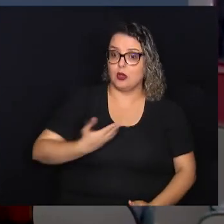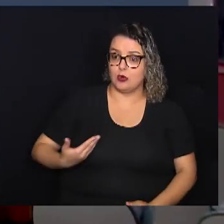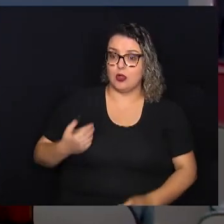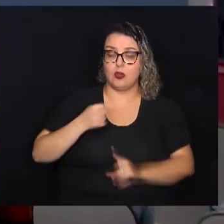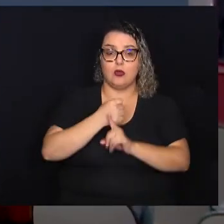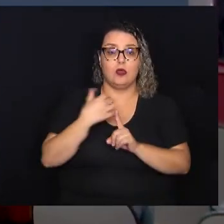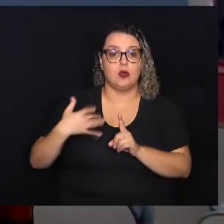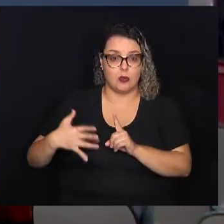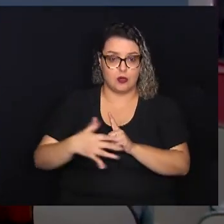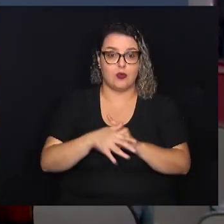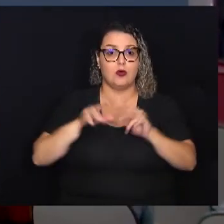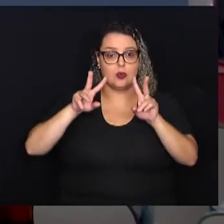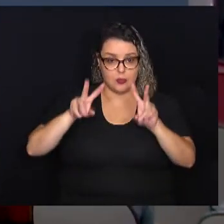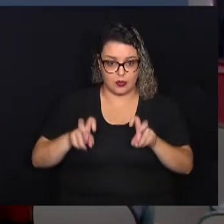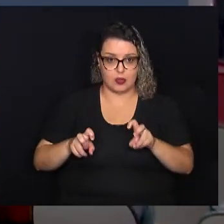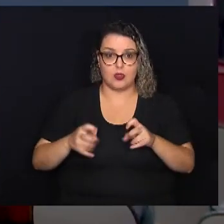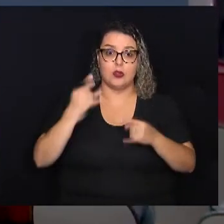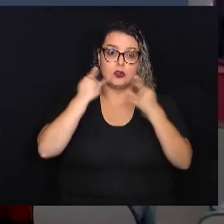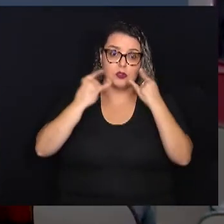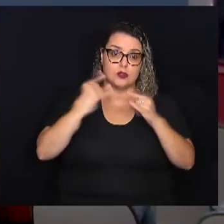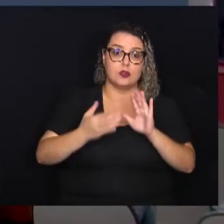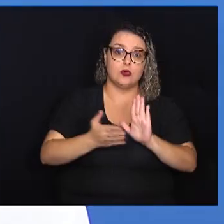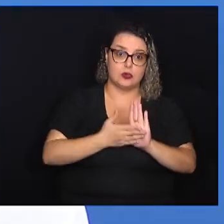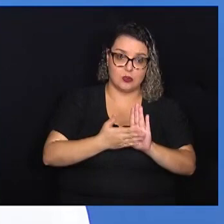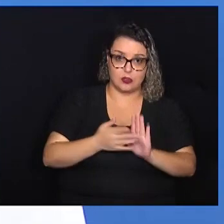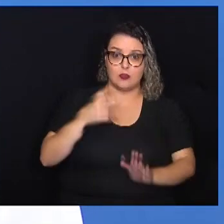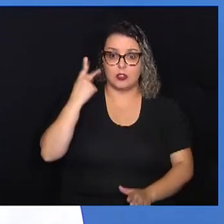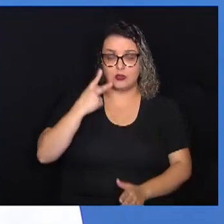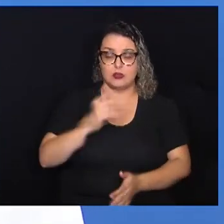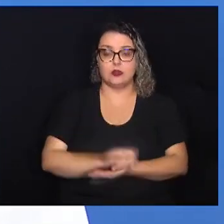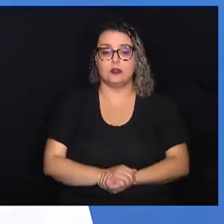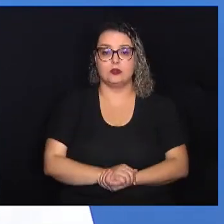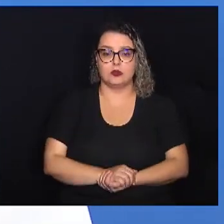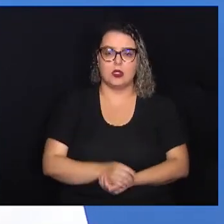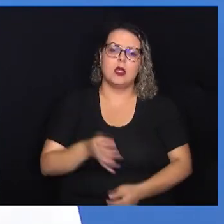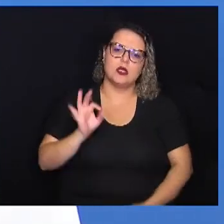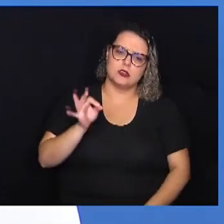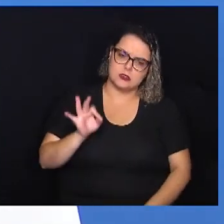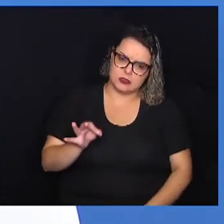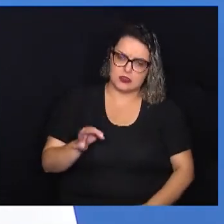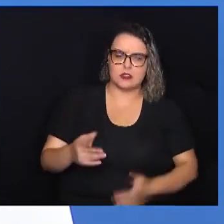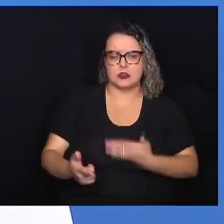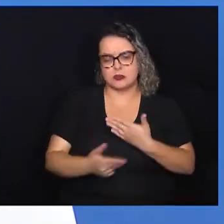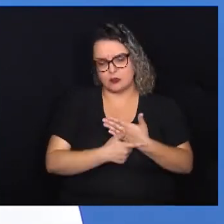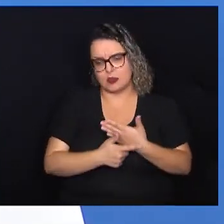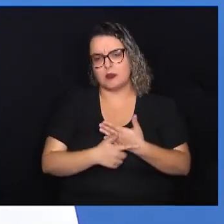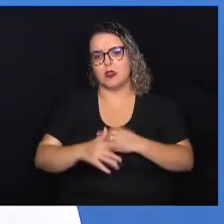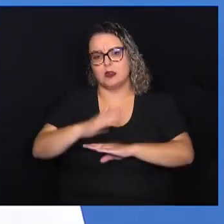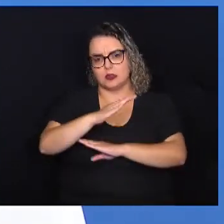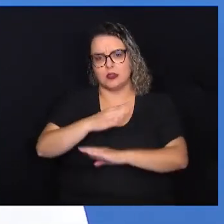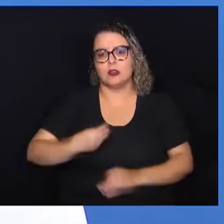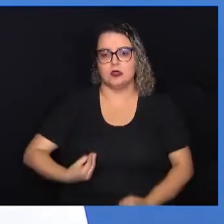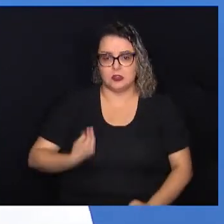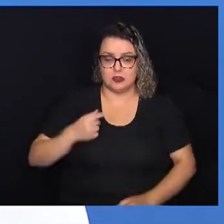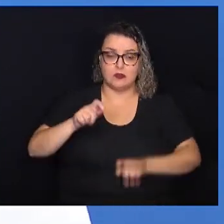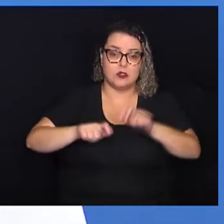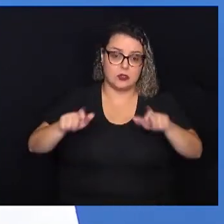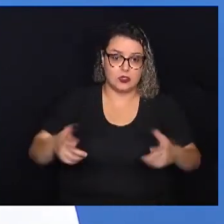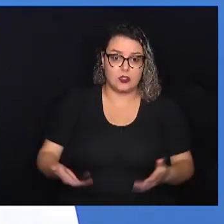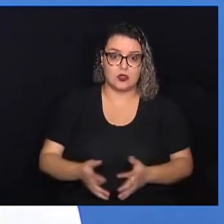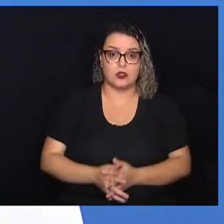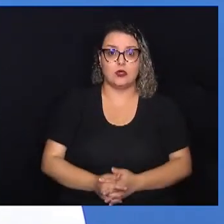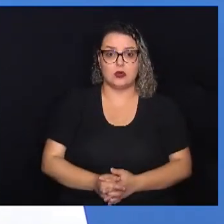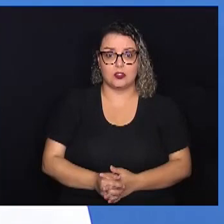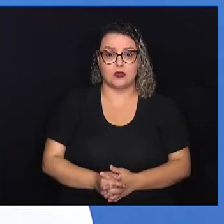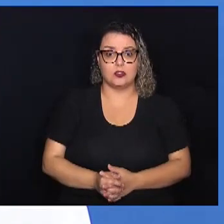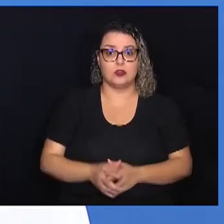sobre os temas de interesse propostos pelos vereadores. Sem dúvida nenhuma, o papel da Câmara na vida das pessoas, da